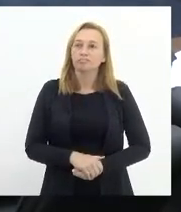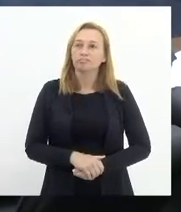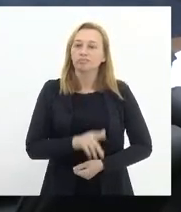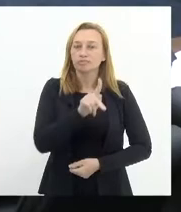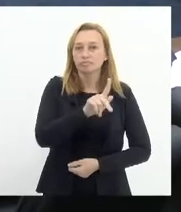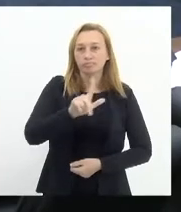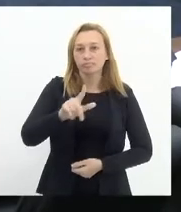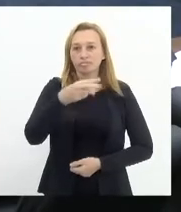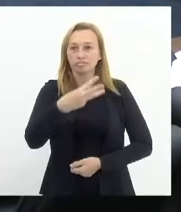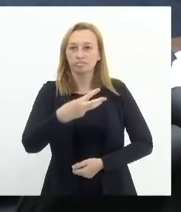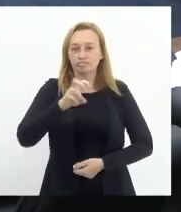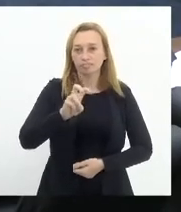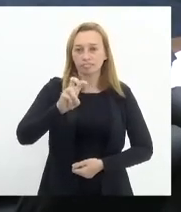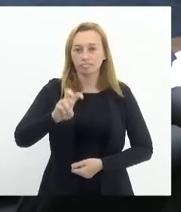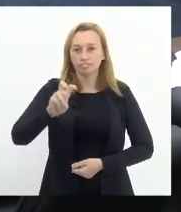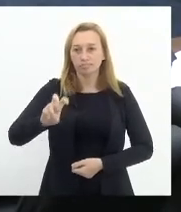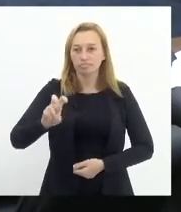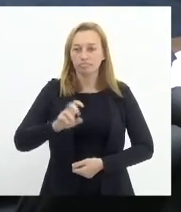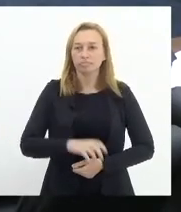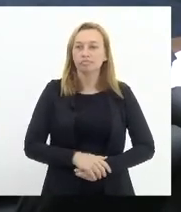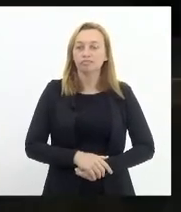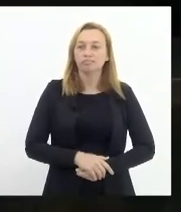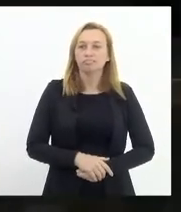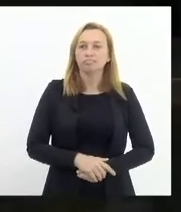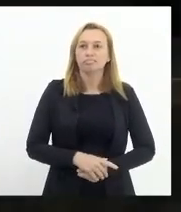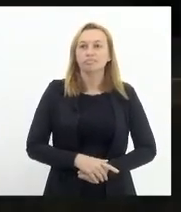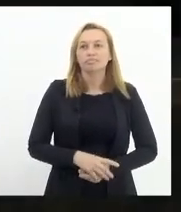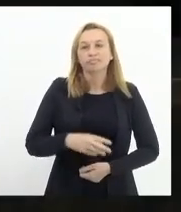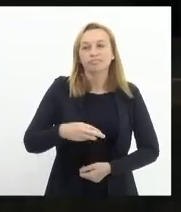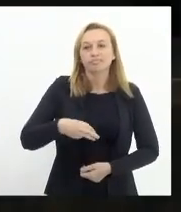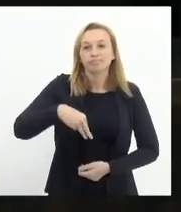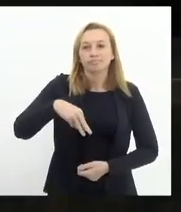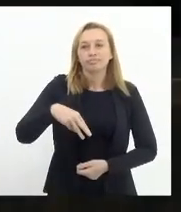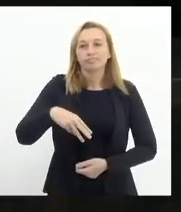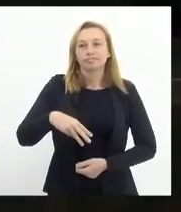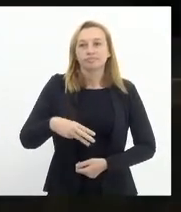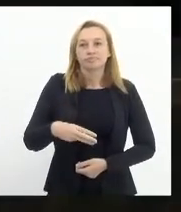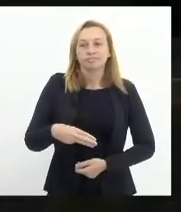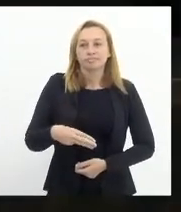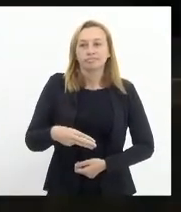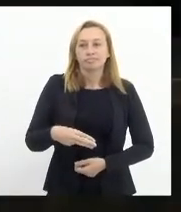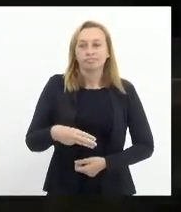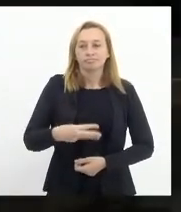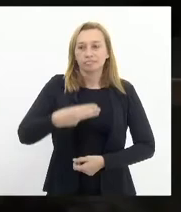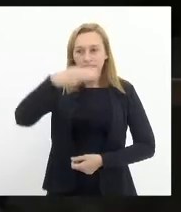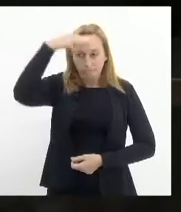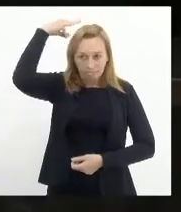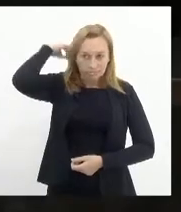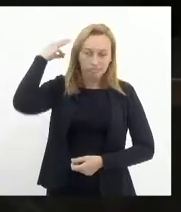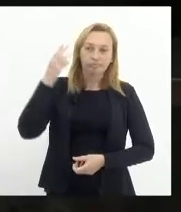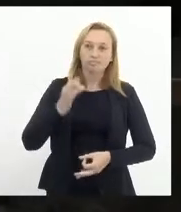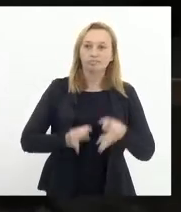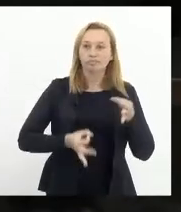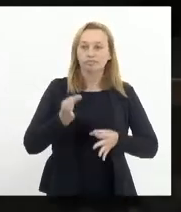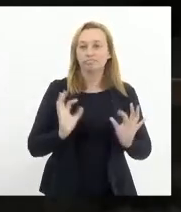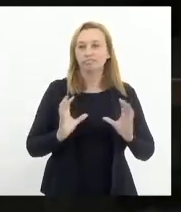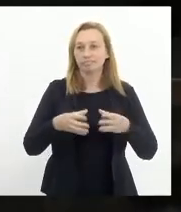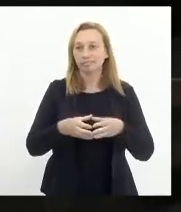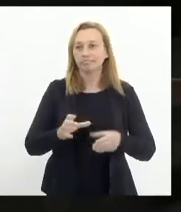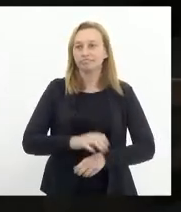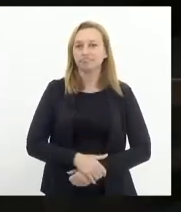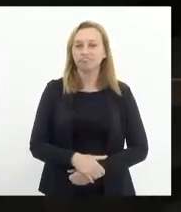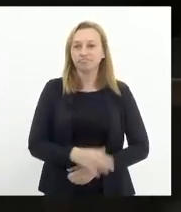PL 3555. Qual, Márcio? Márcio, presidente da Comissão de Constituição e Justiça. Quer dar o parecer para o primeiro?